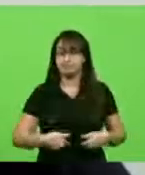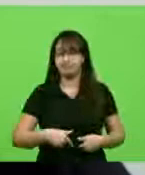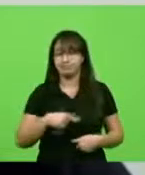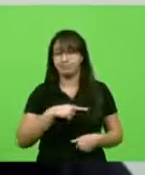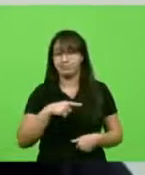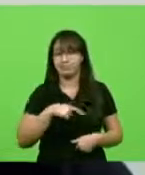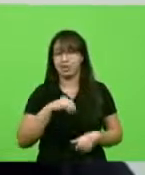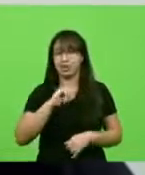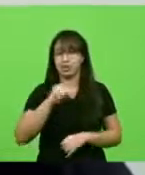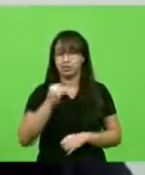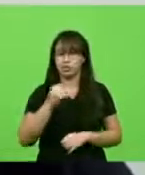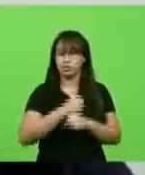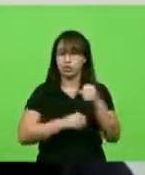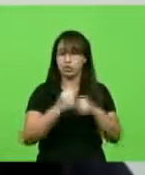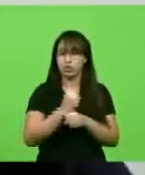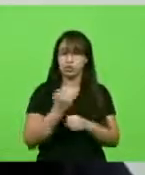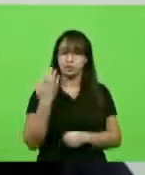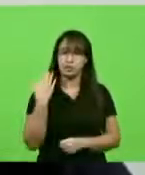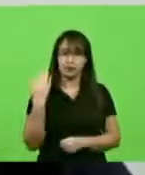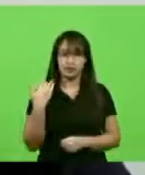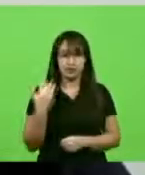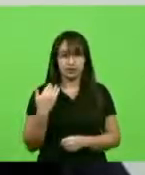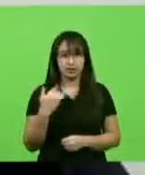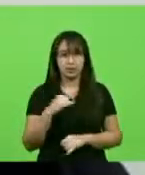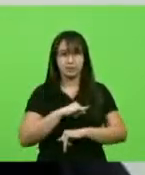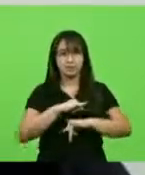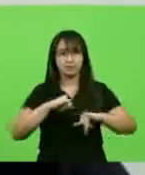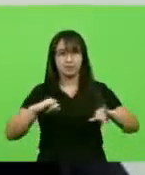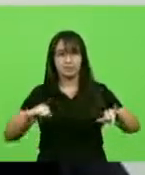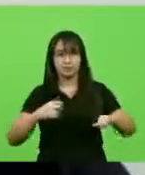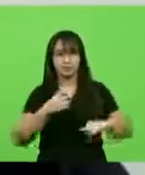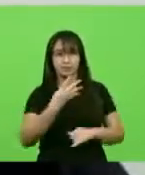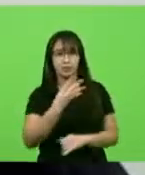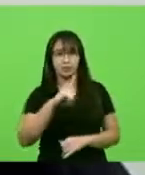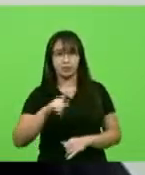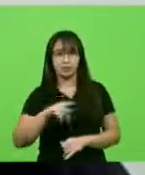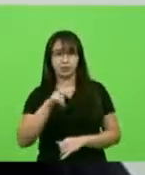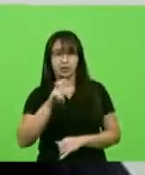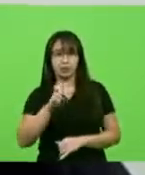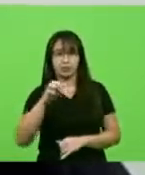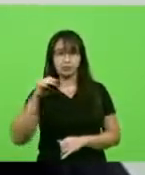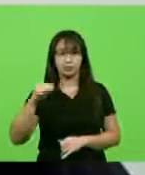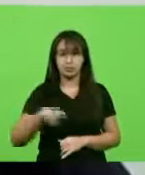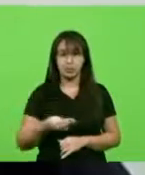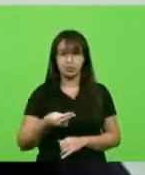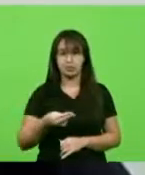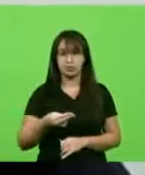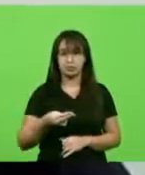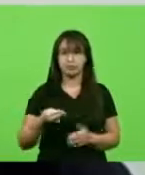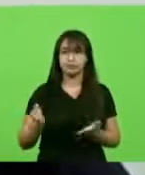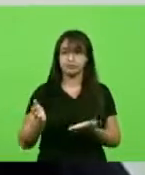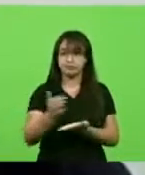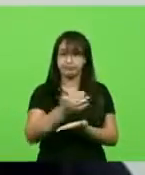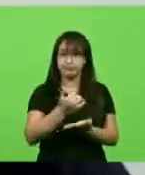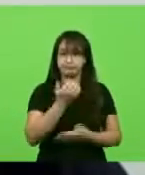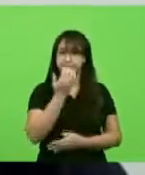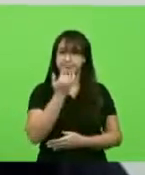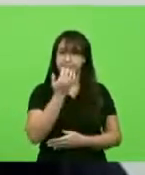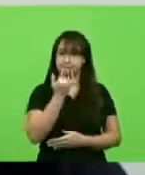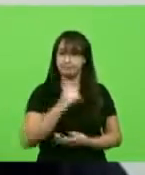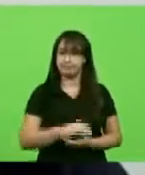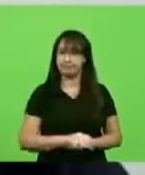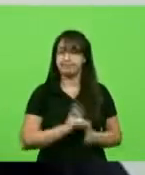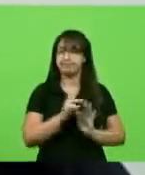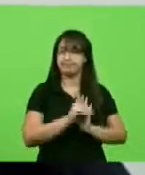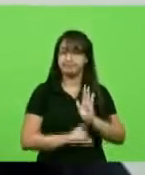estadual anunciou a destinação de 4,5 milhões por meio do programa de aquisição de alimentos. Programa